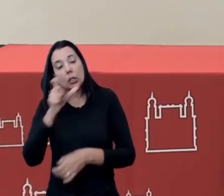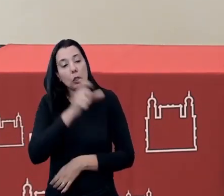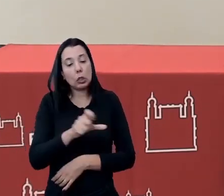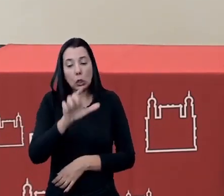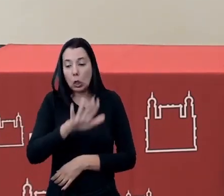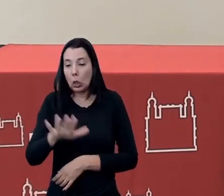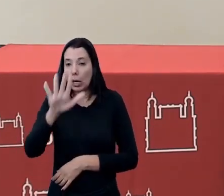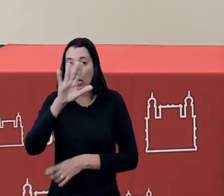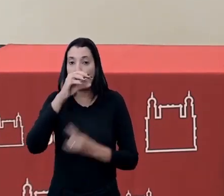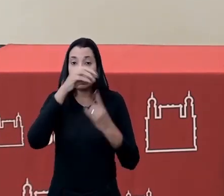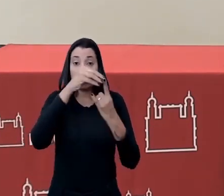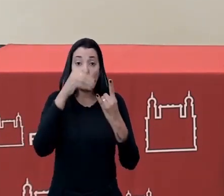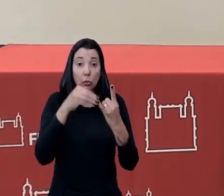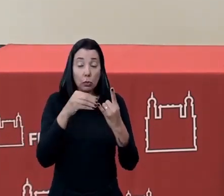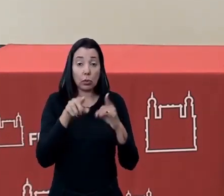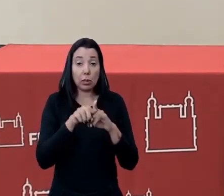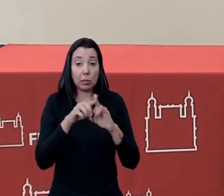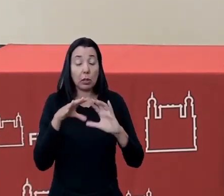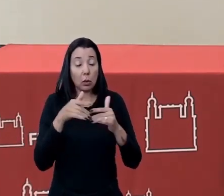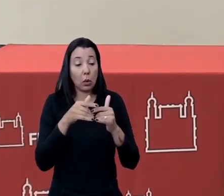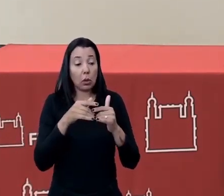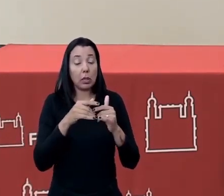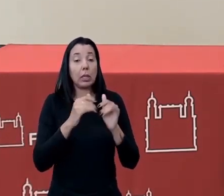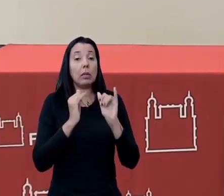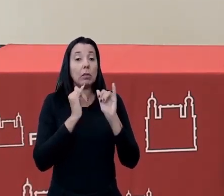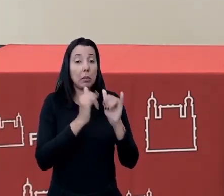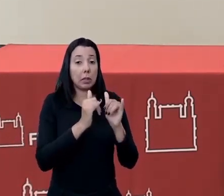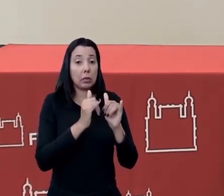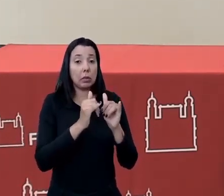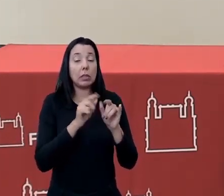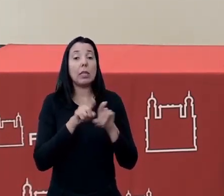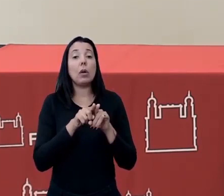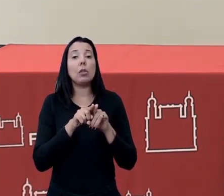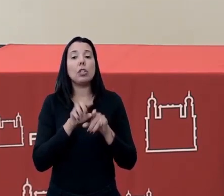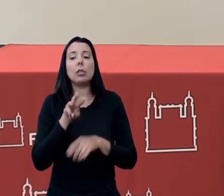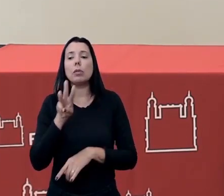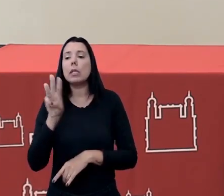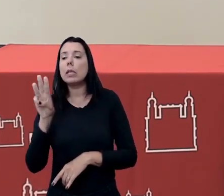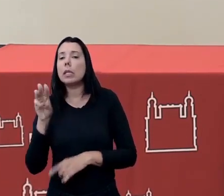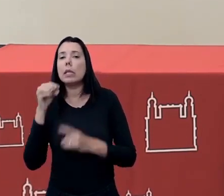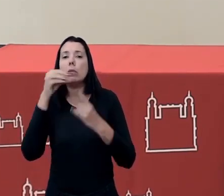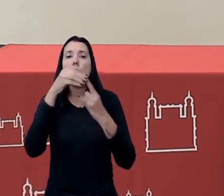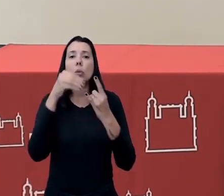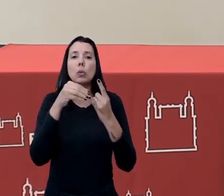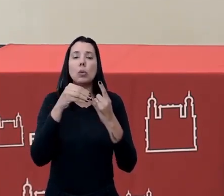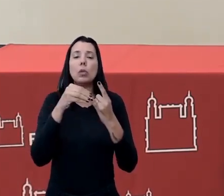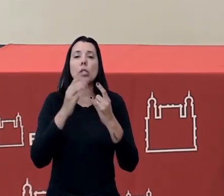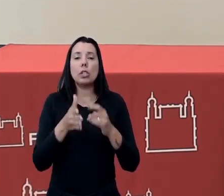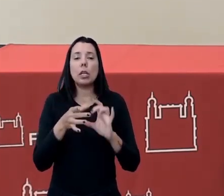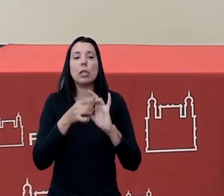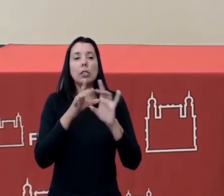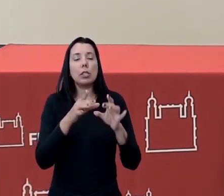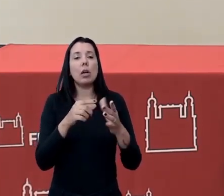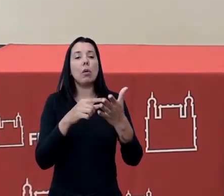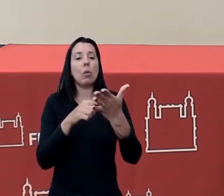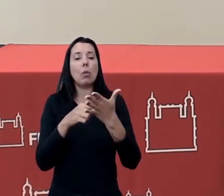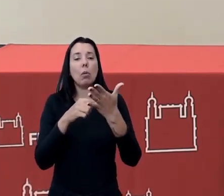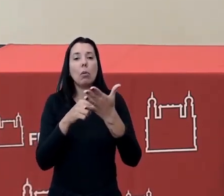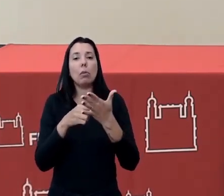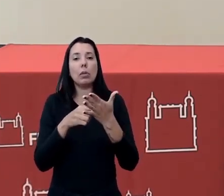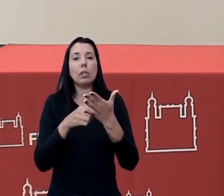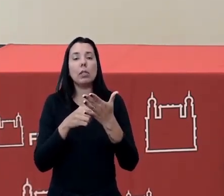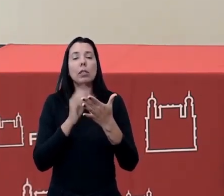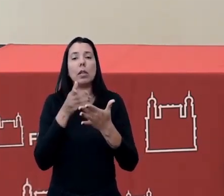Fiocruz todas as informações estão no site no portal da Fiocruz e eu já quero deixar aqui esse convite são